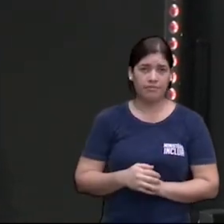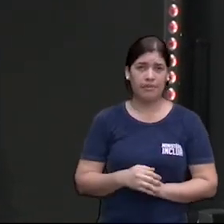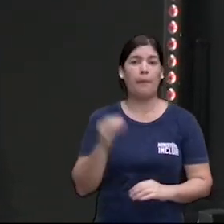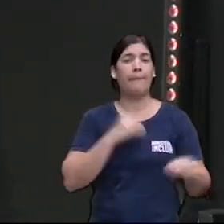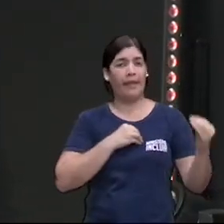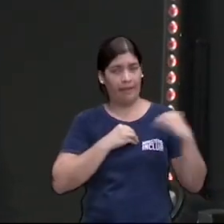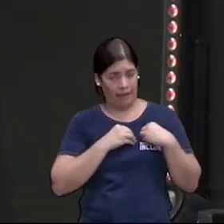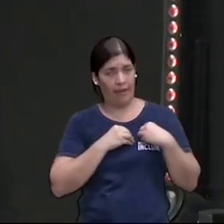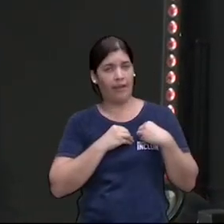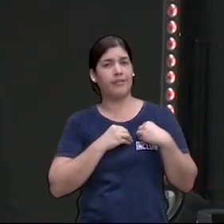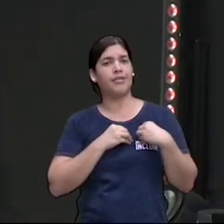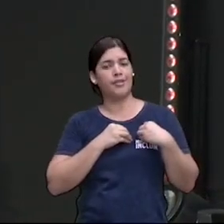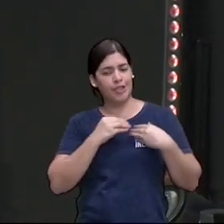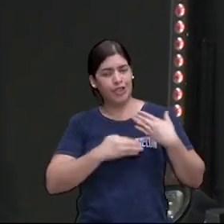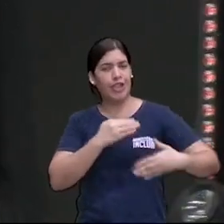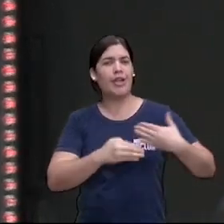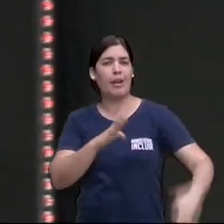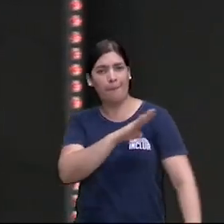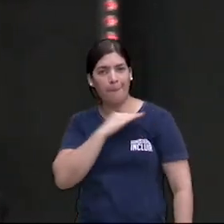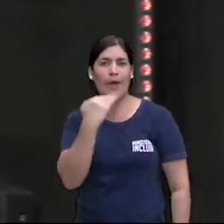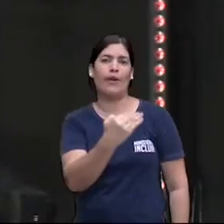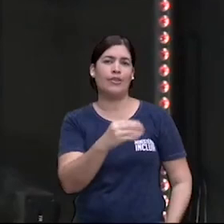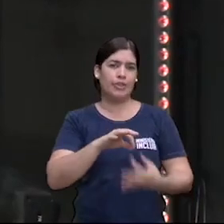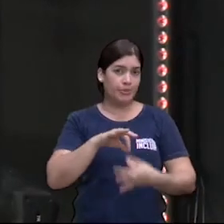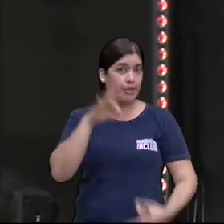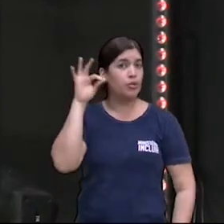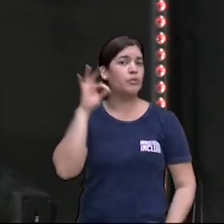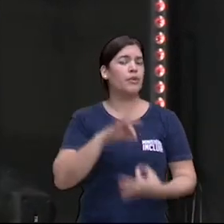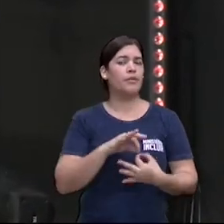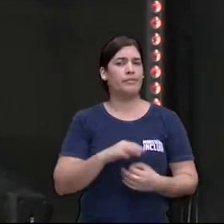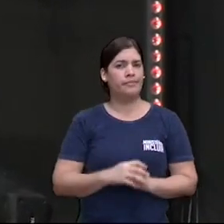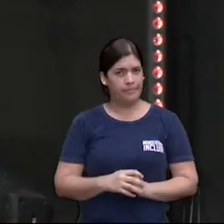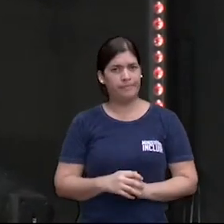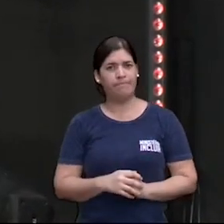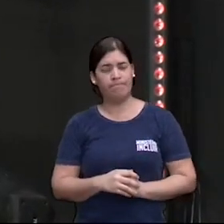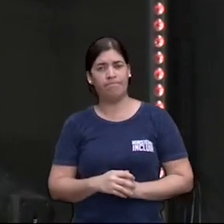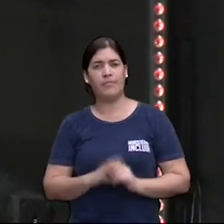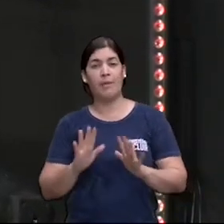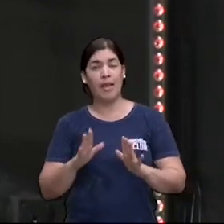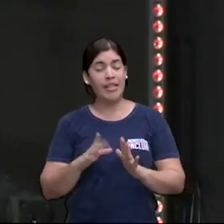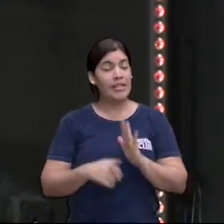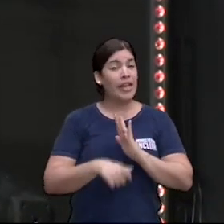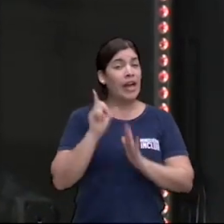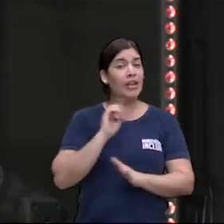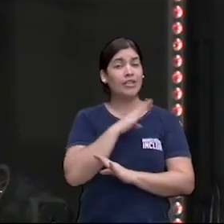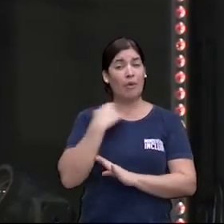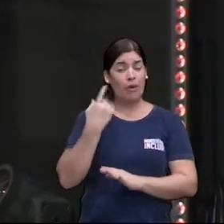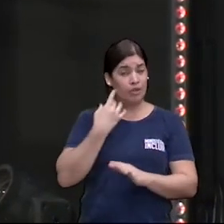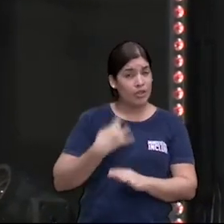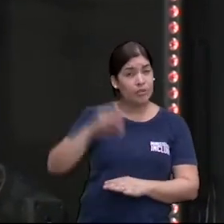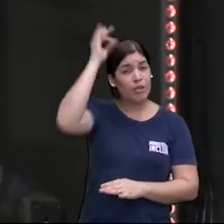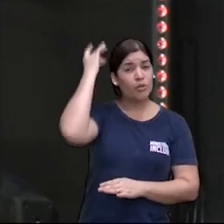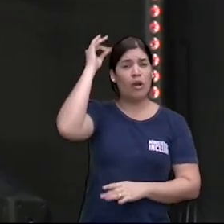produz morte. Morte espiritual, mas antes da morte espiritual, mortes